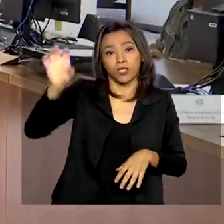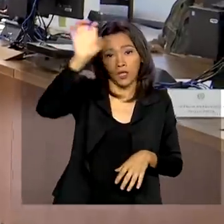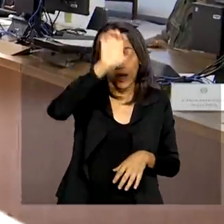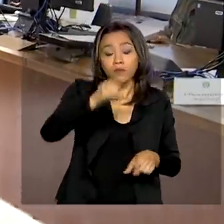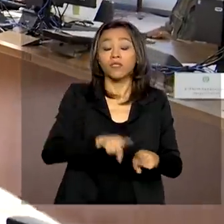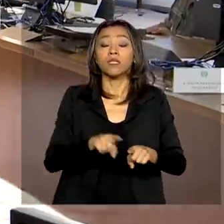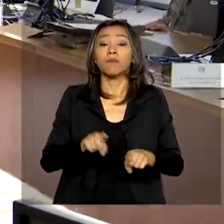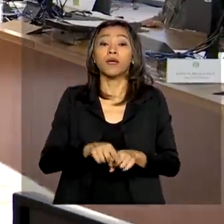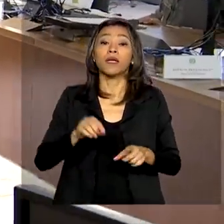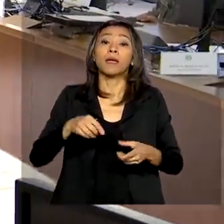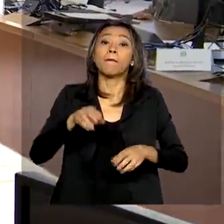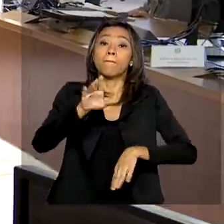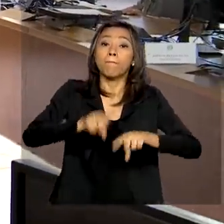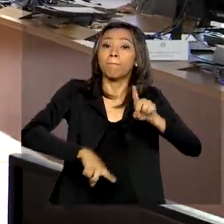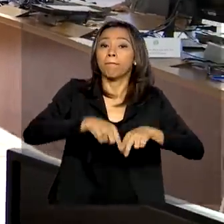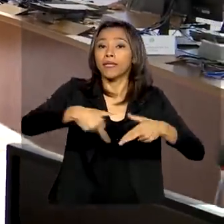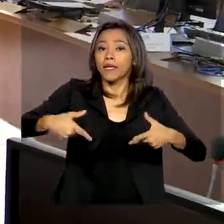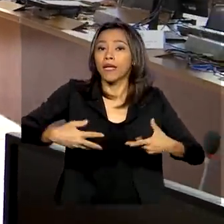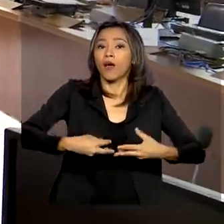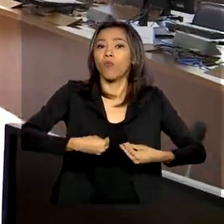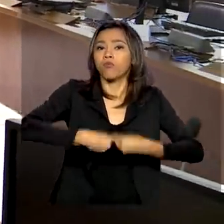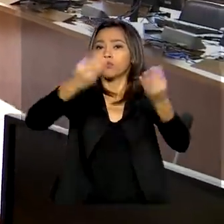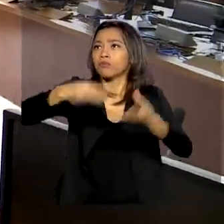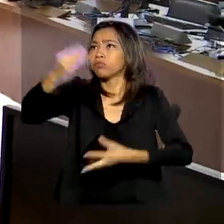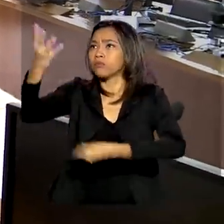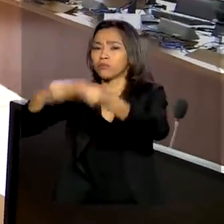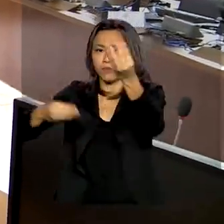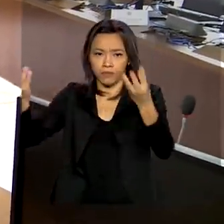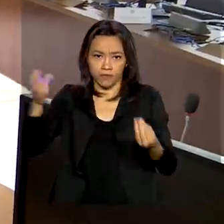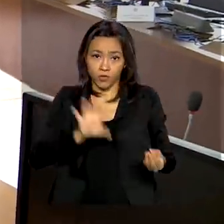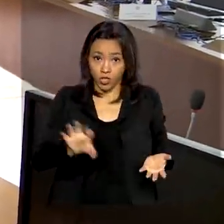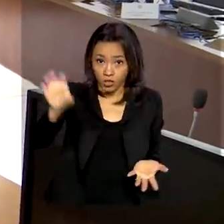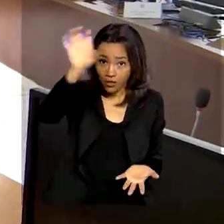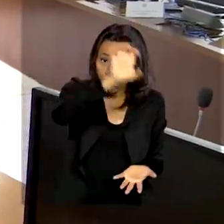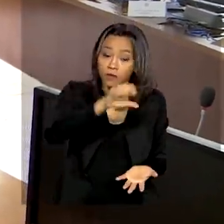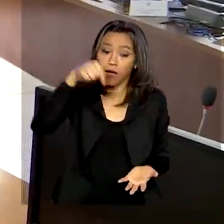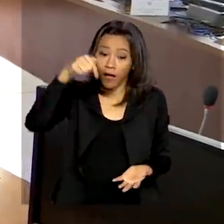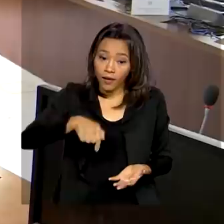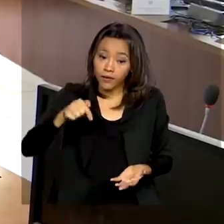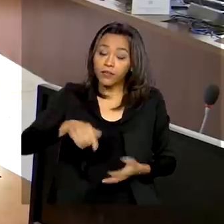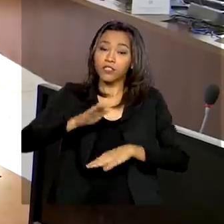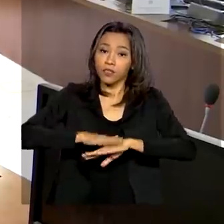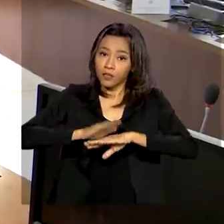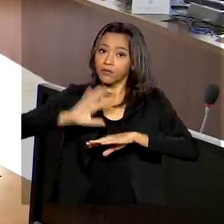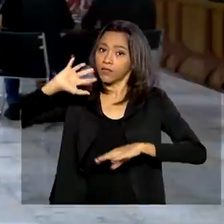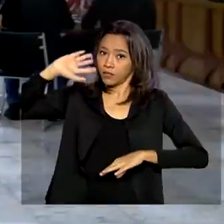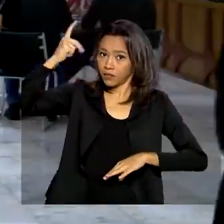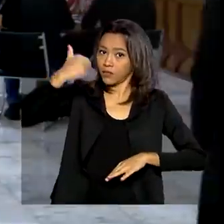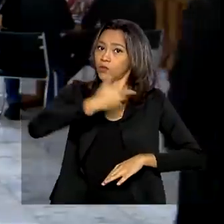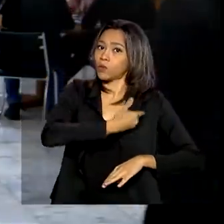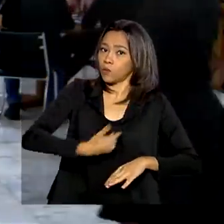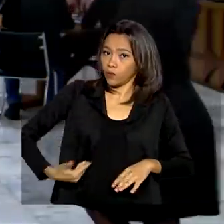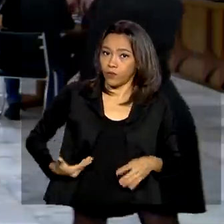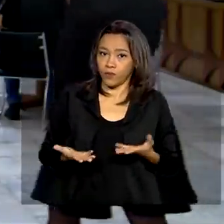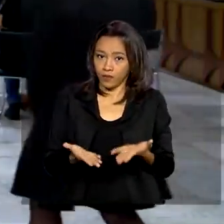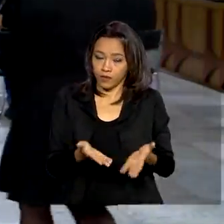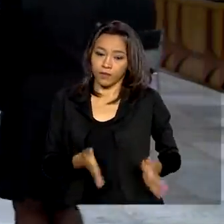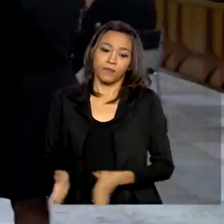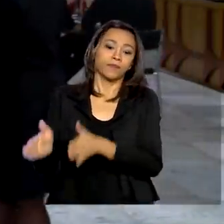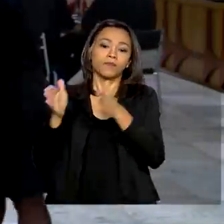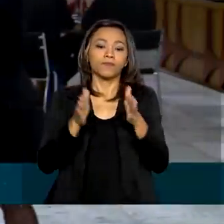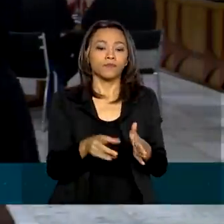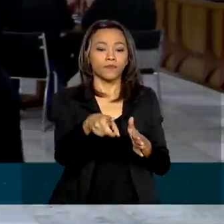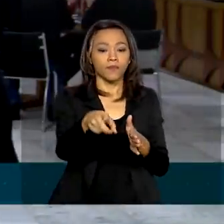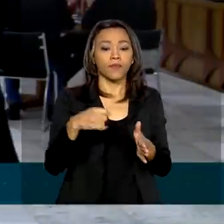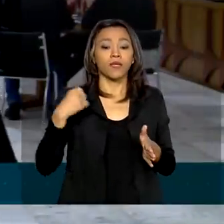de transporte de material. Aqui também são monitoradas as ações já tomadas pelo governo durante a pandemia. Há necessidade que